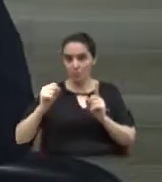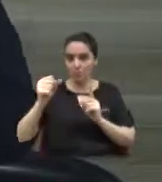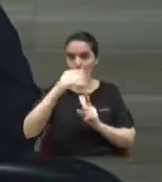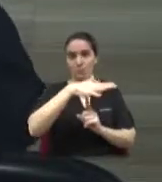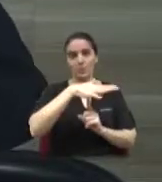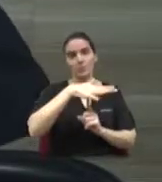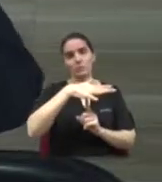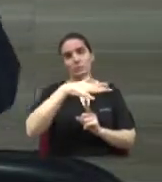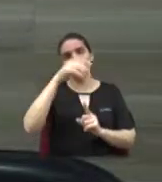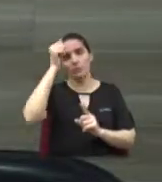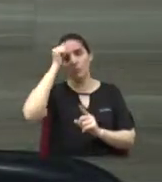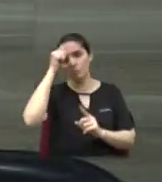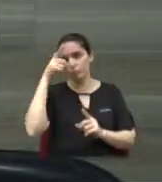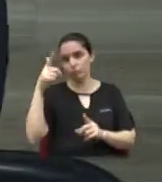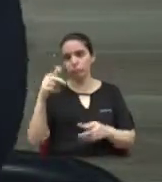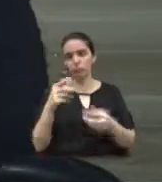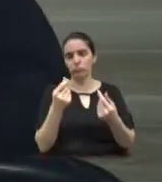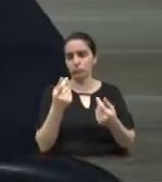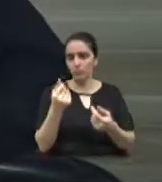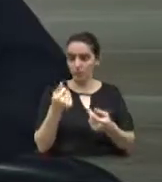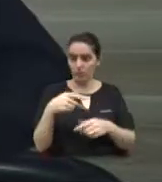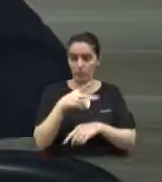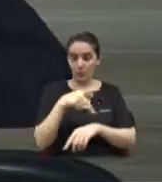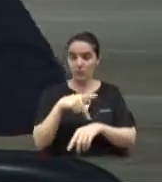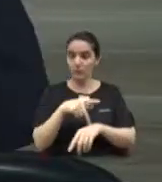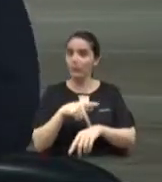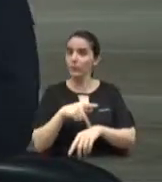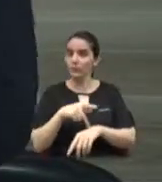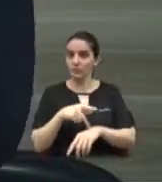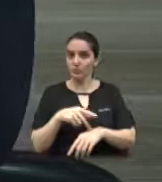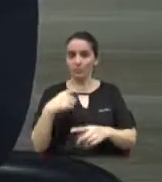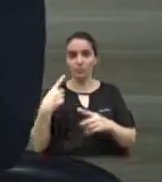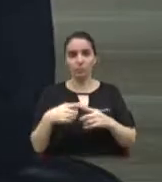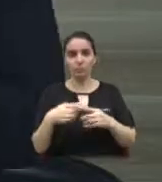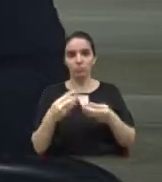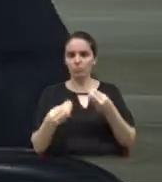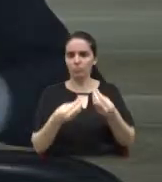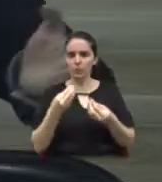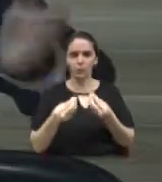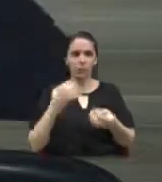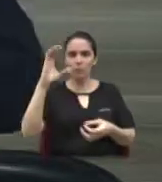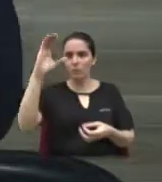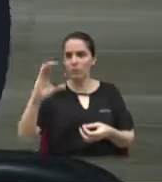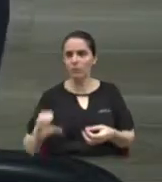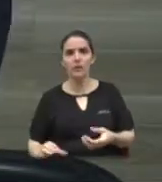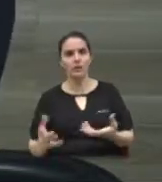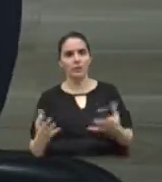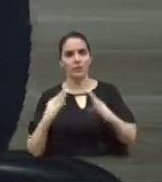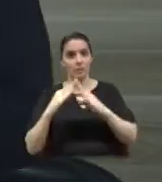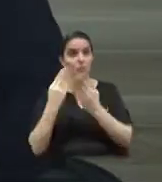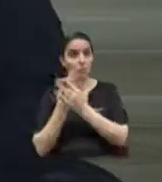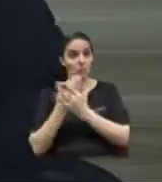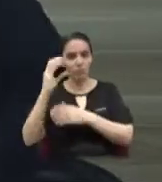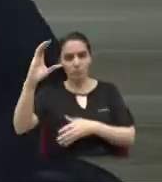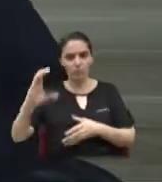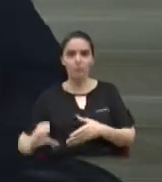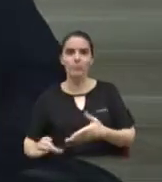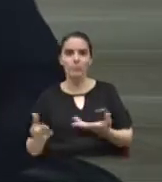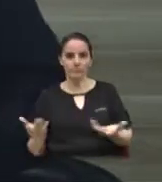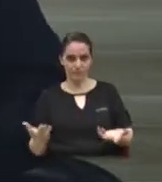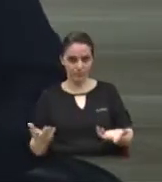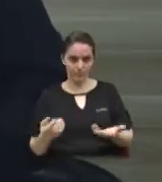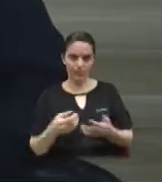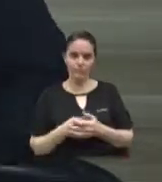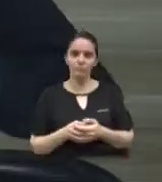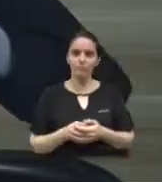cidade de Limeira, mas para o país, porque haja creche para acompanhar o número de nascidos vivos, quando a gente tem uma